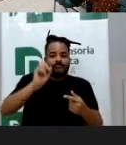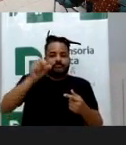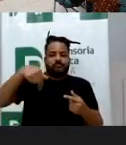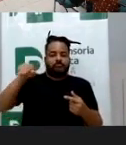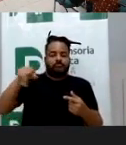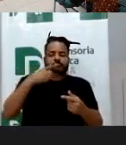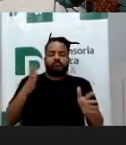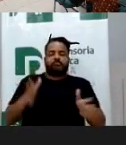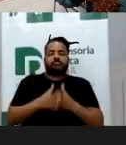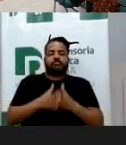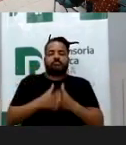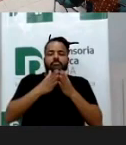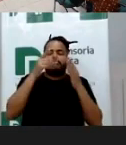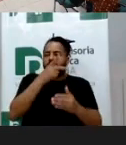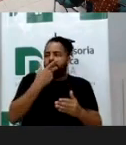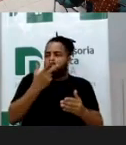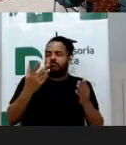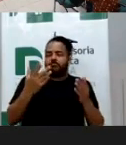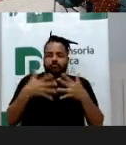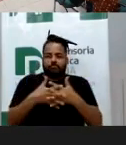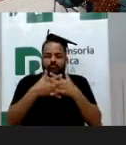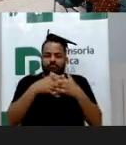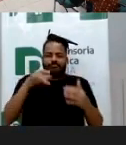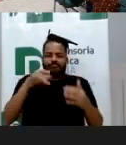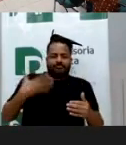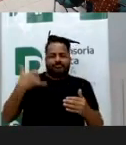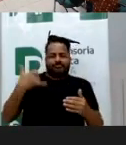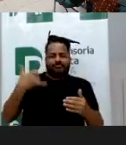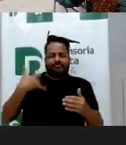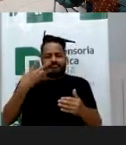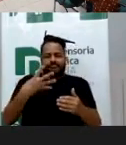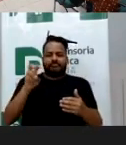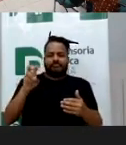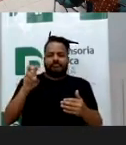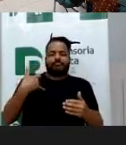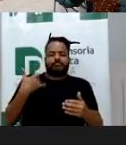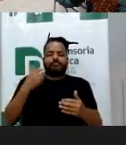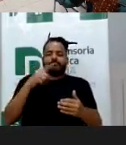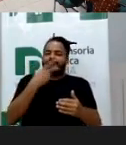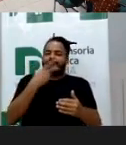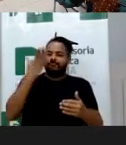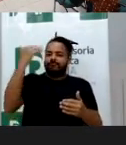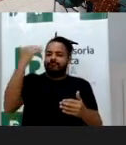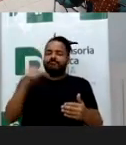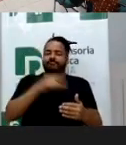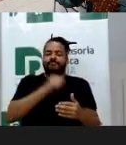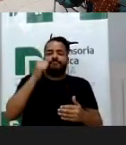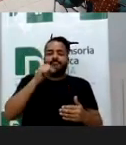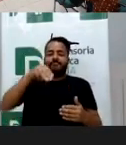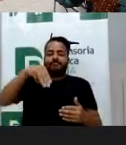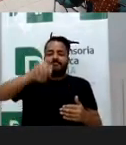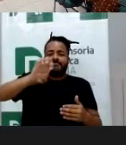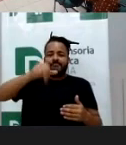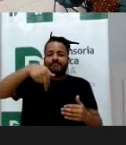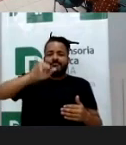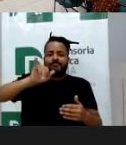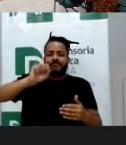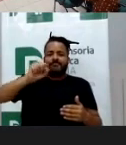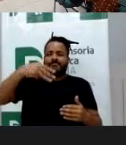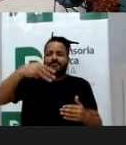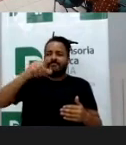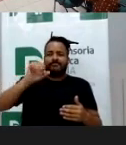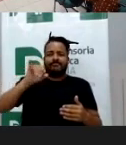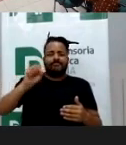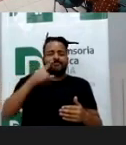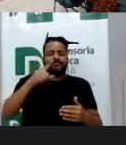minimice, que foi assassinada com quatro ou cinco anos dentro de casa. Um caso super famoso, era uma minimice super conhecida nos Estados Unidos, ganhava todos os